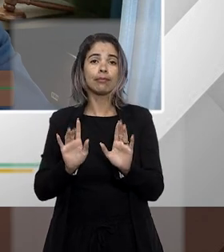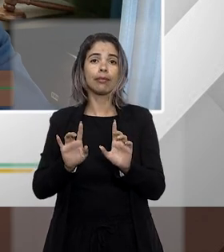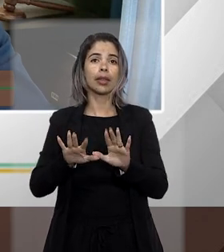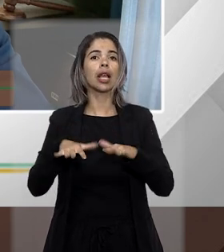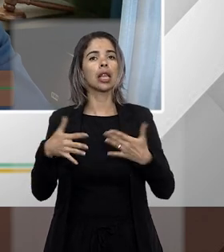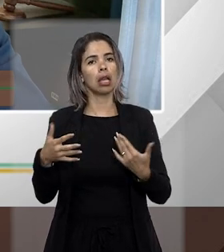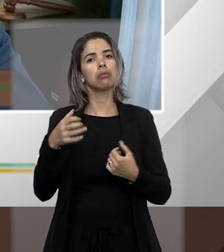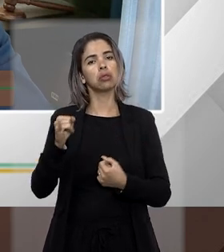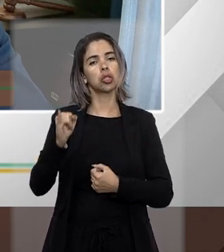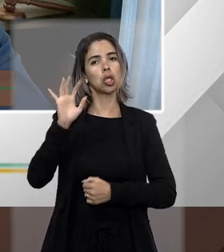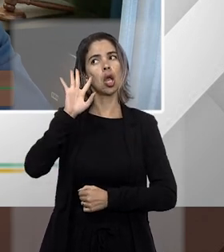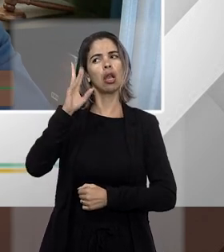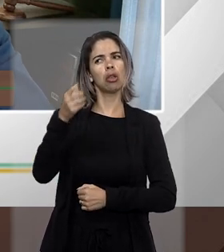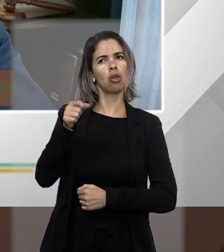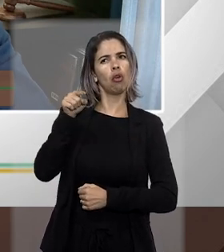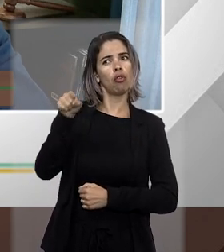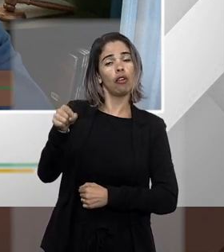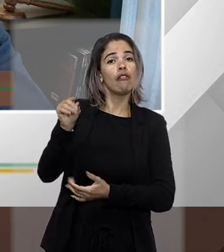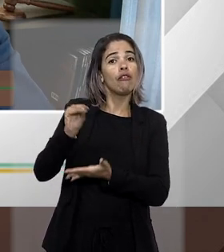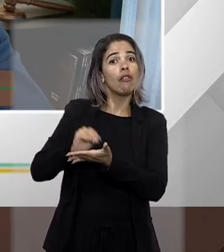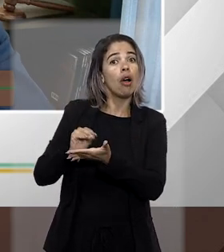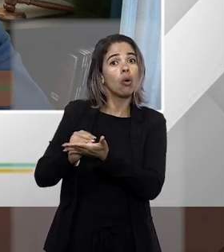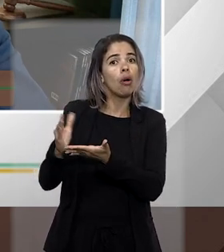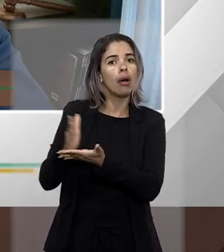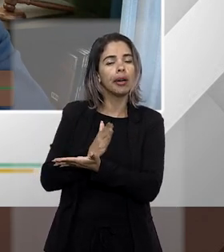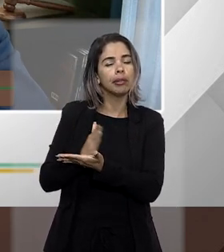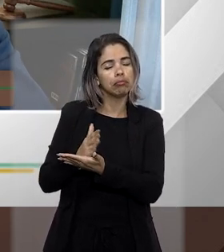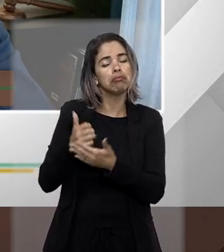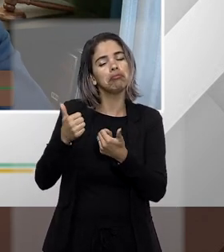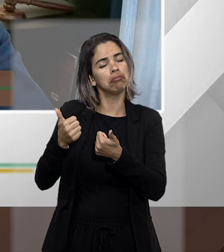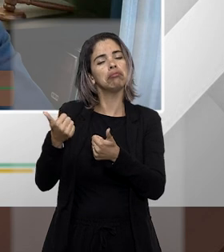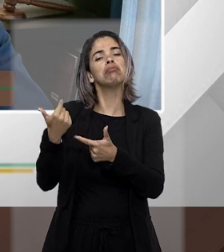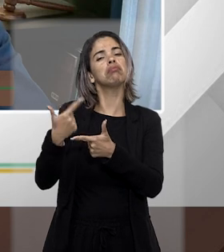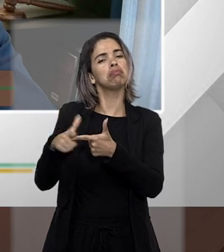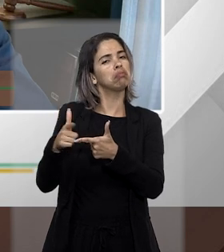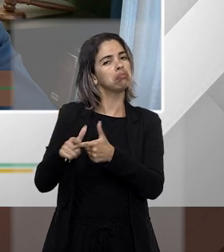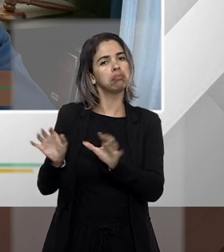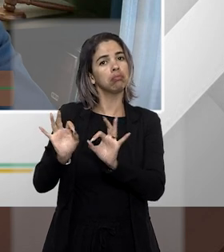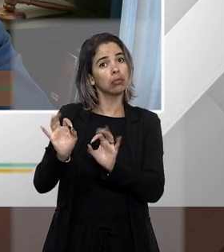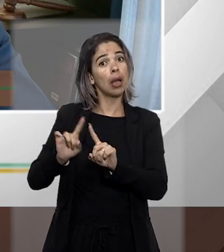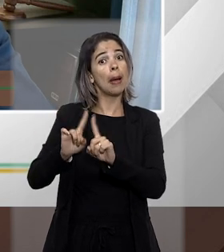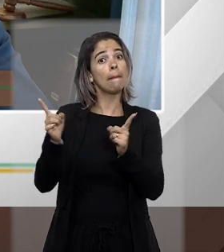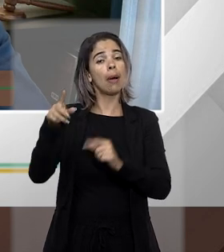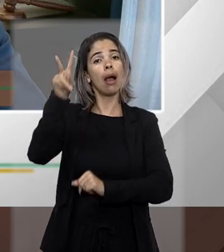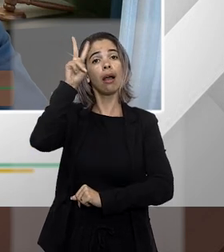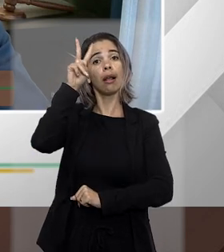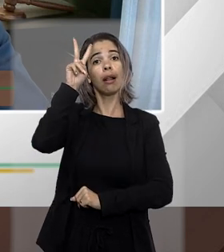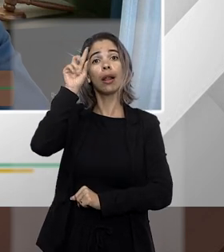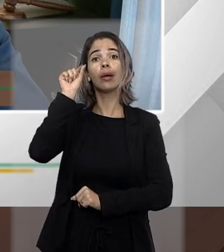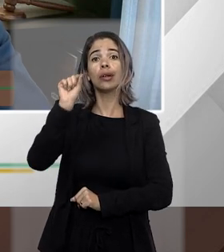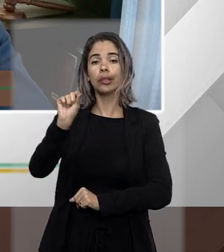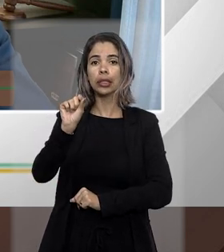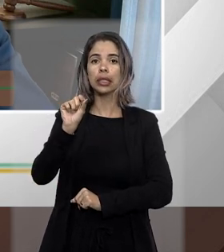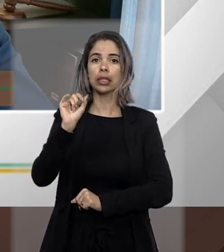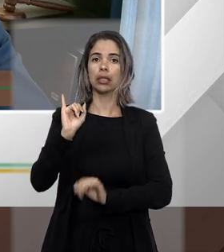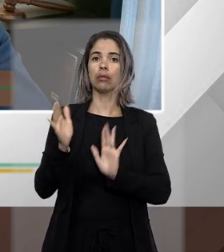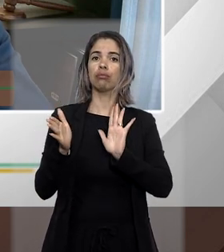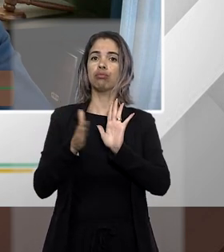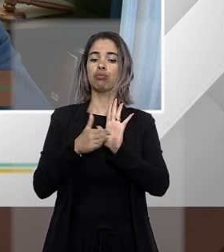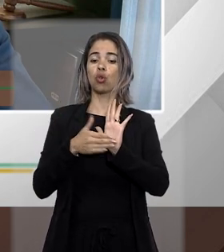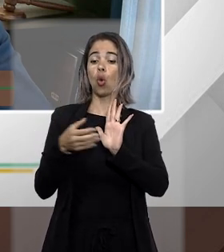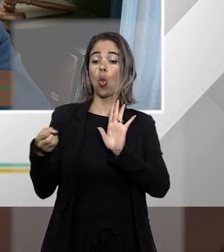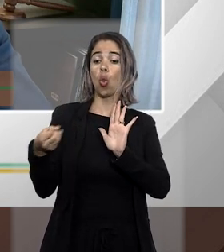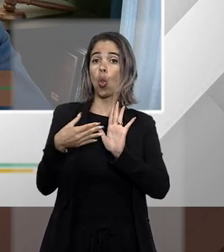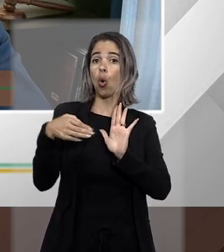não há nenhum problema lembrando que para se propor um novo mandado de segurança temos que